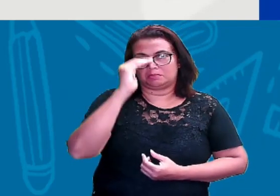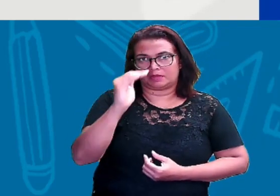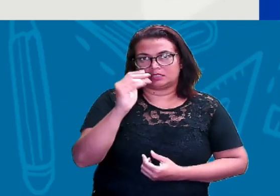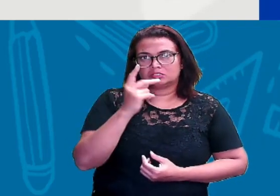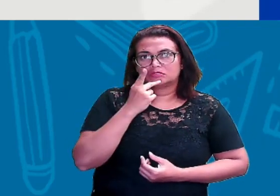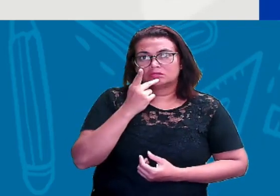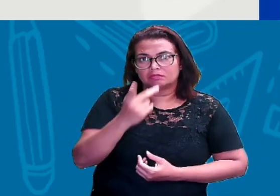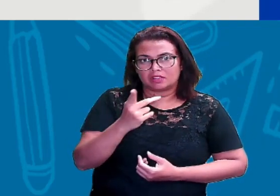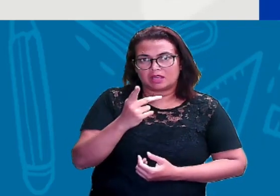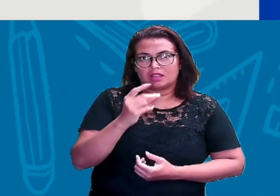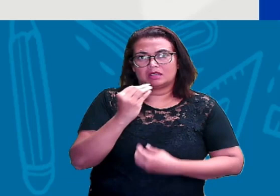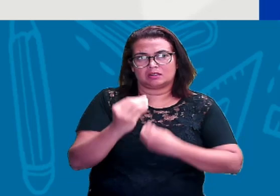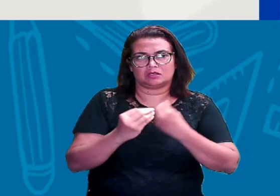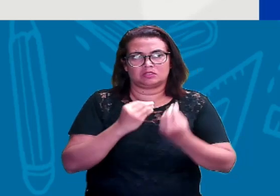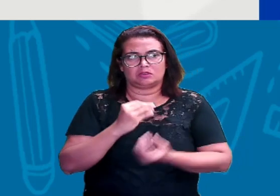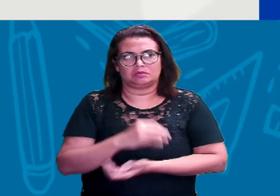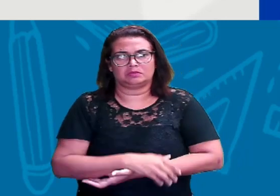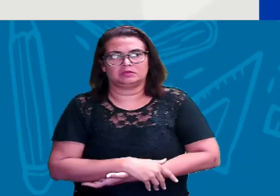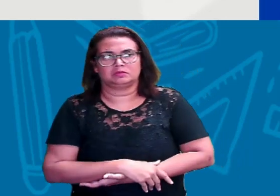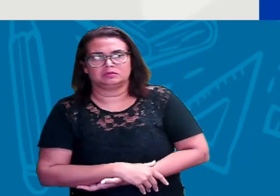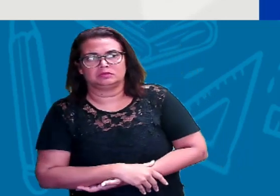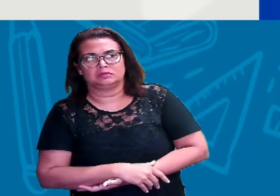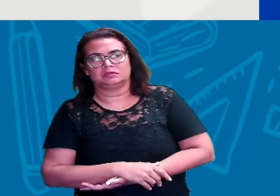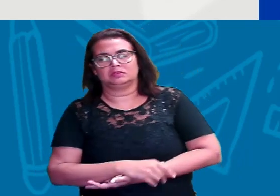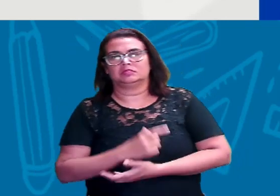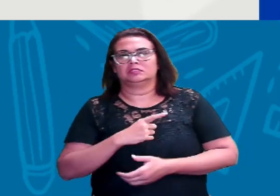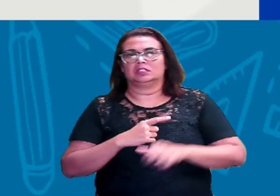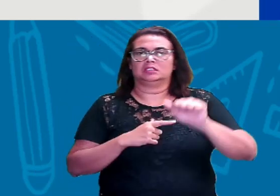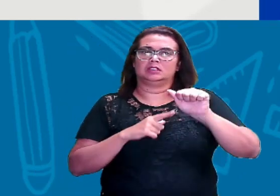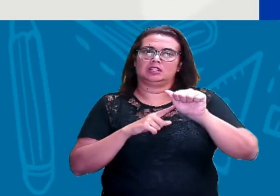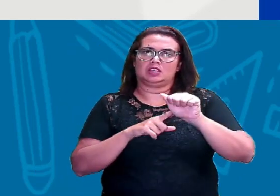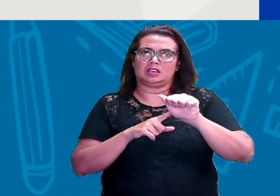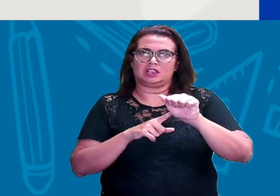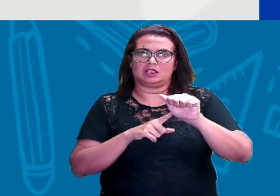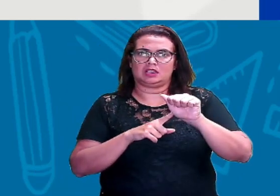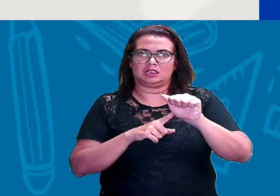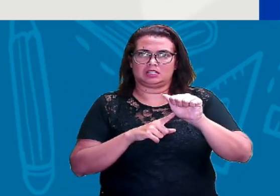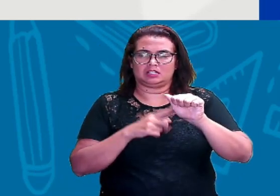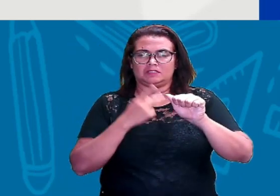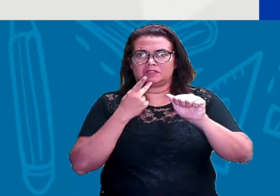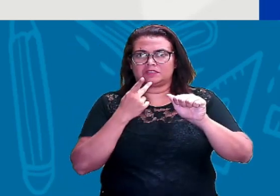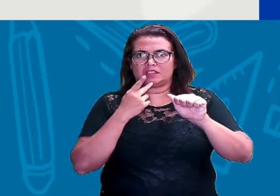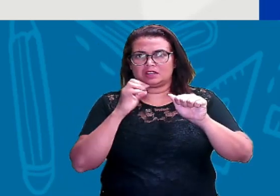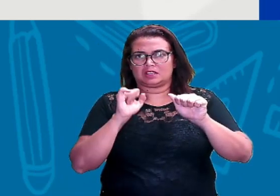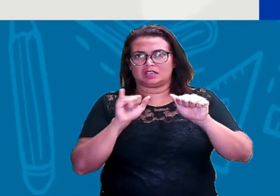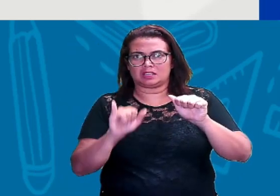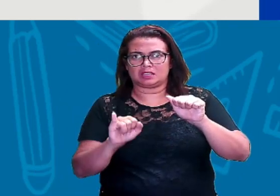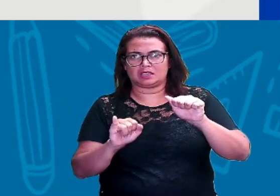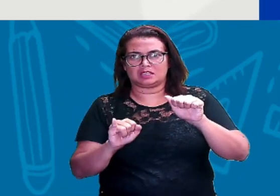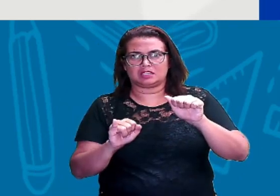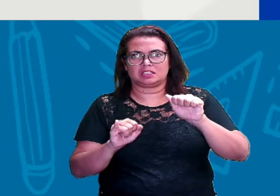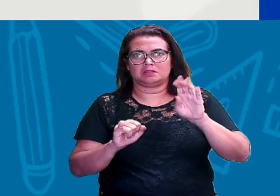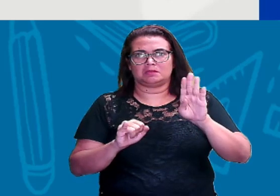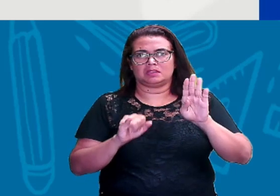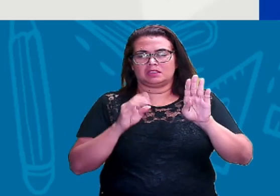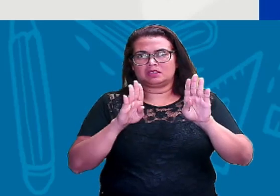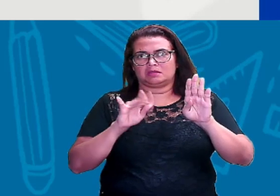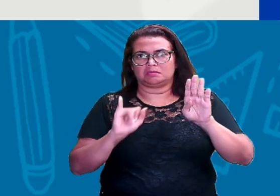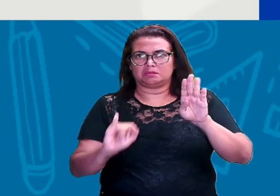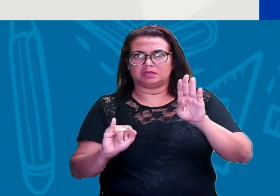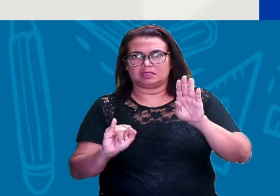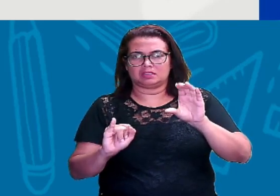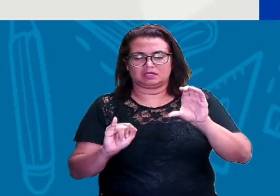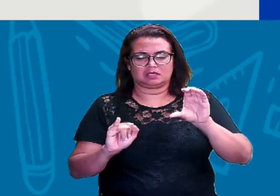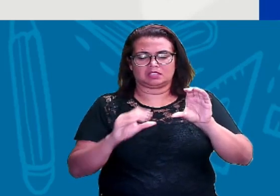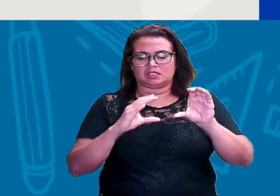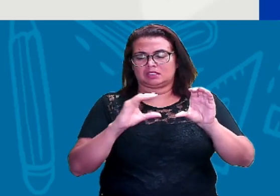fala. Então, a gente tem aí, começando pela letra A, temos o som de A, B, B, C,